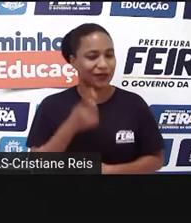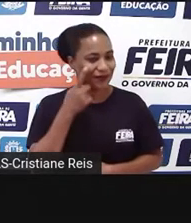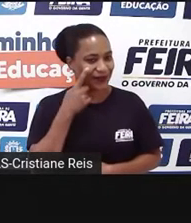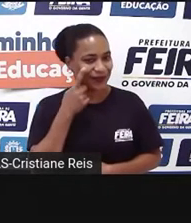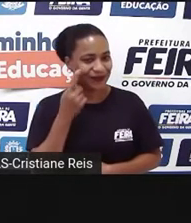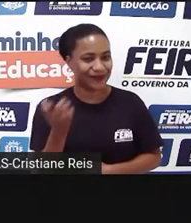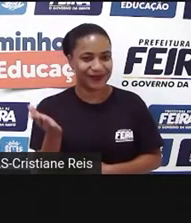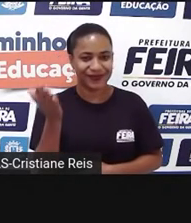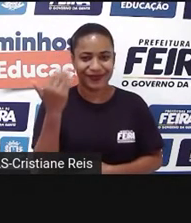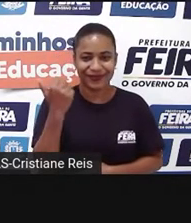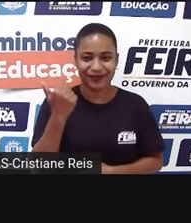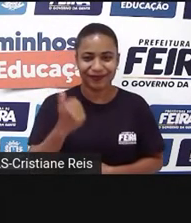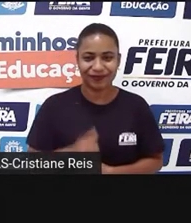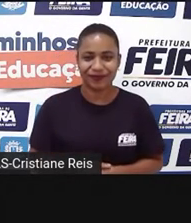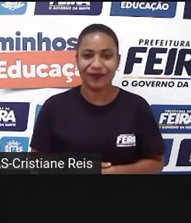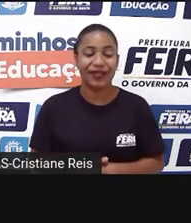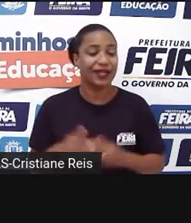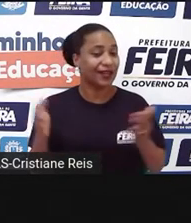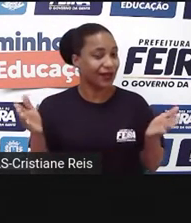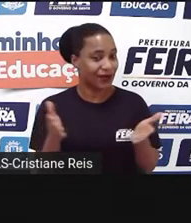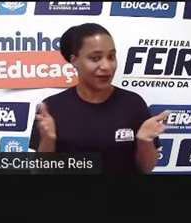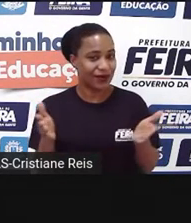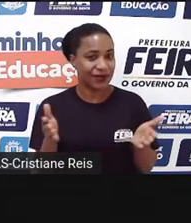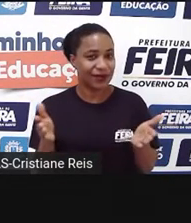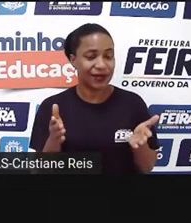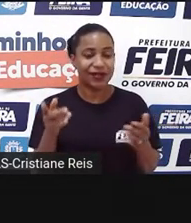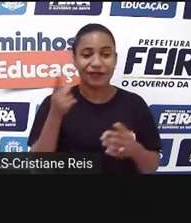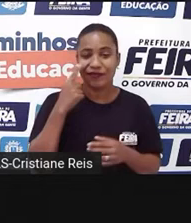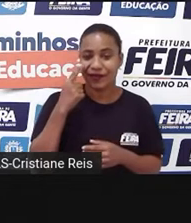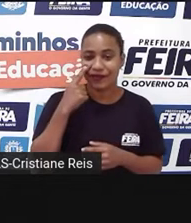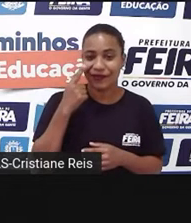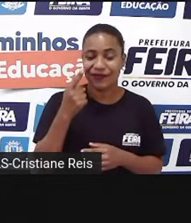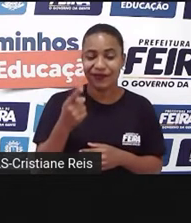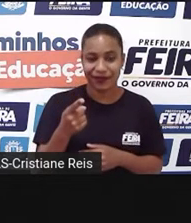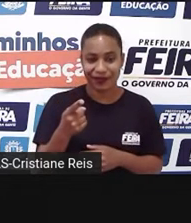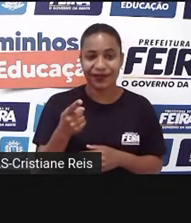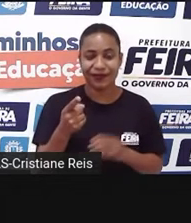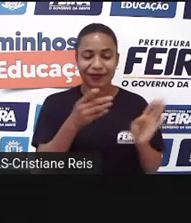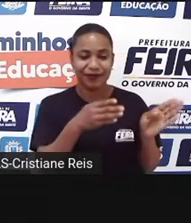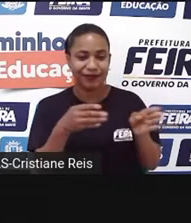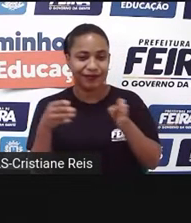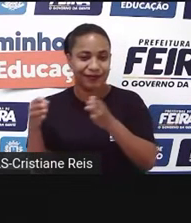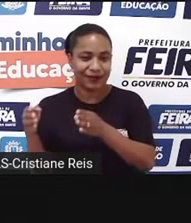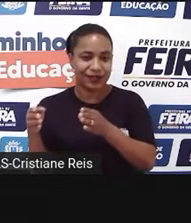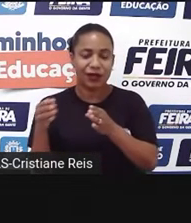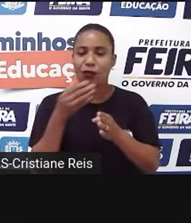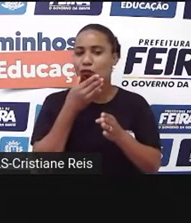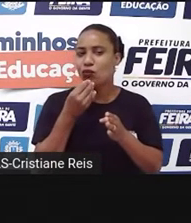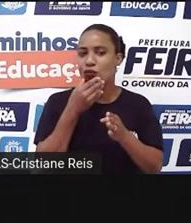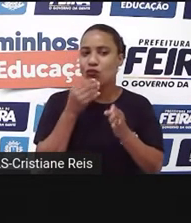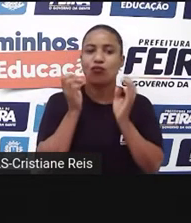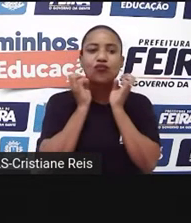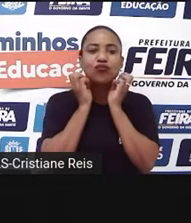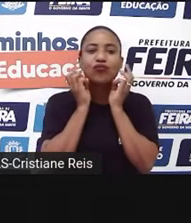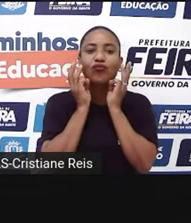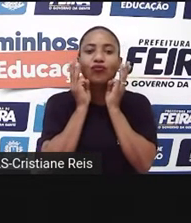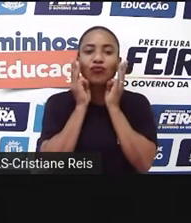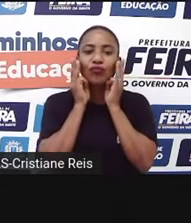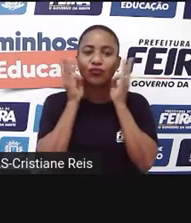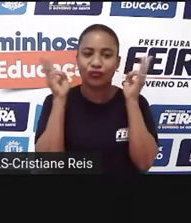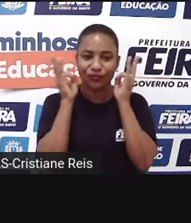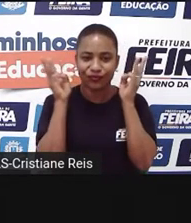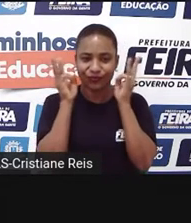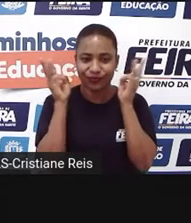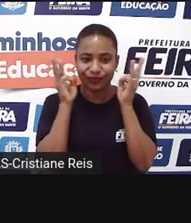go! E agora, nós vamos conhecer um pouco mais desse autor da literatura mundial